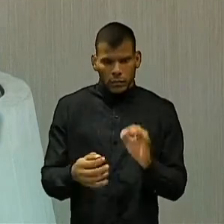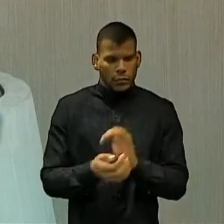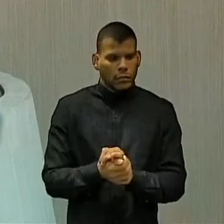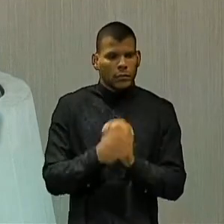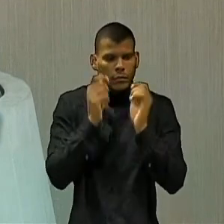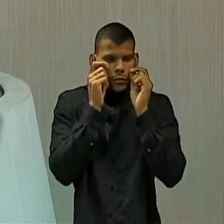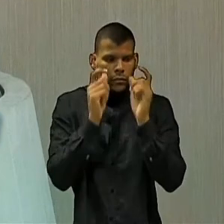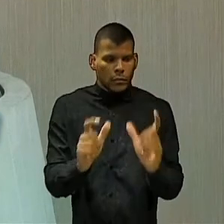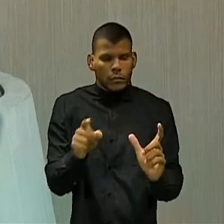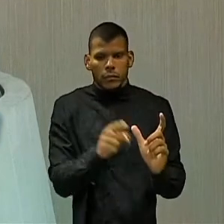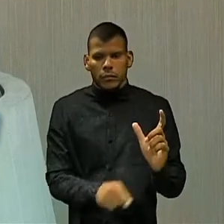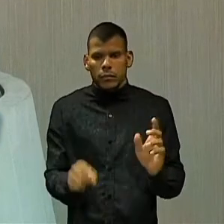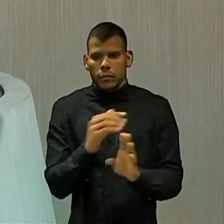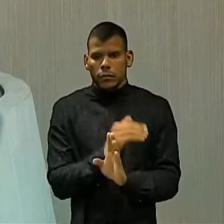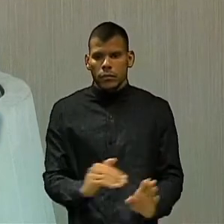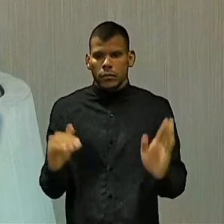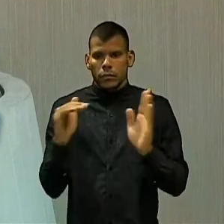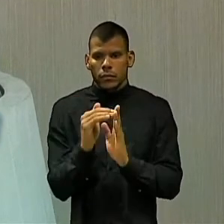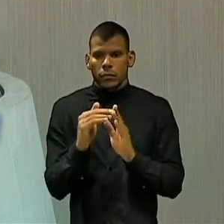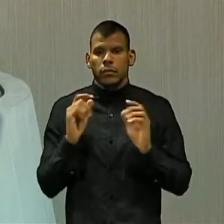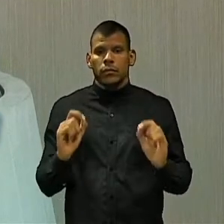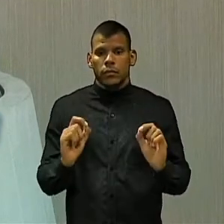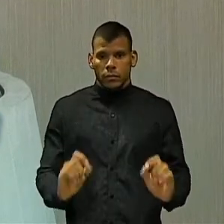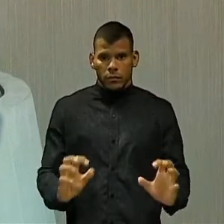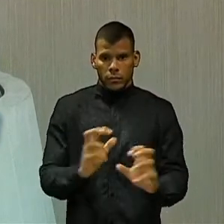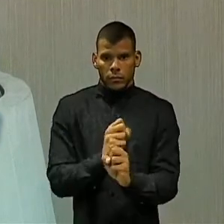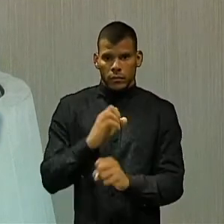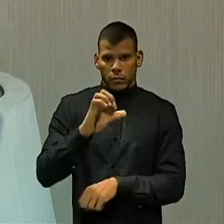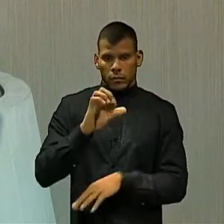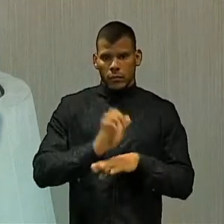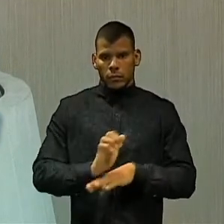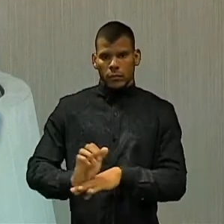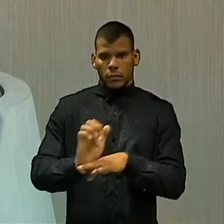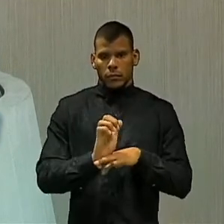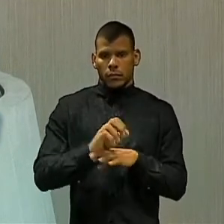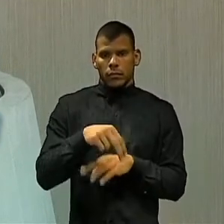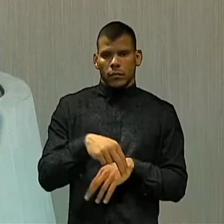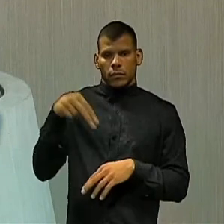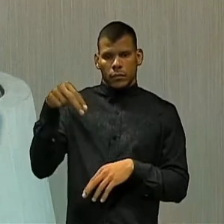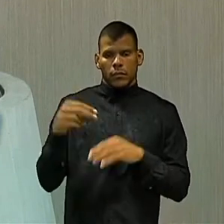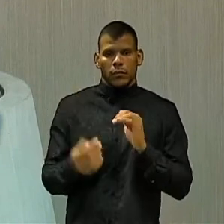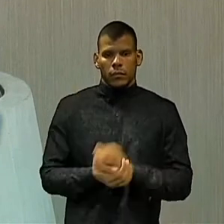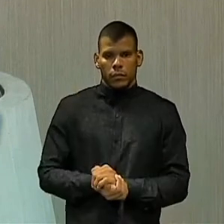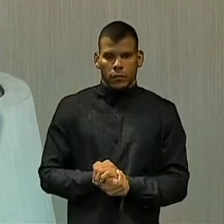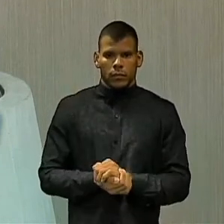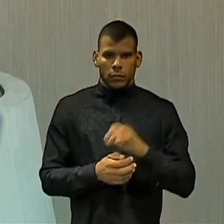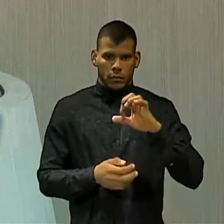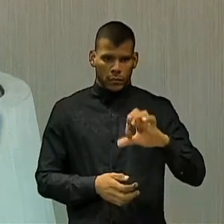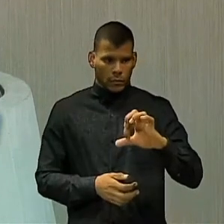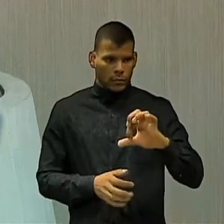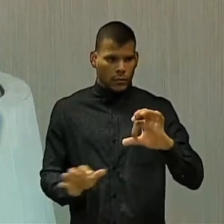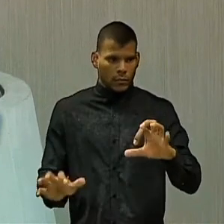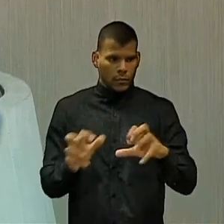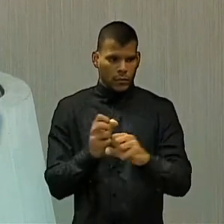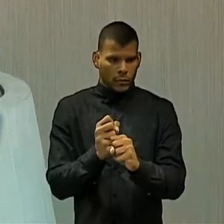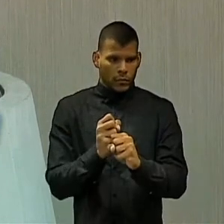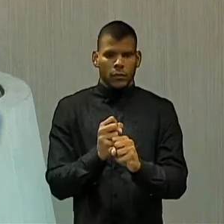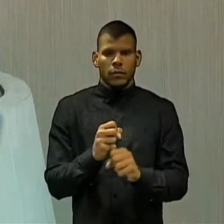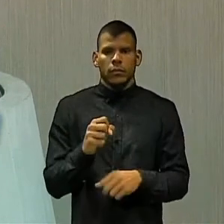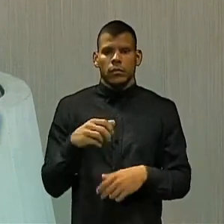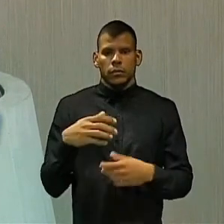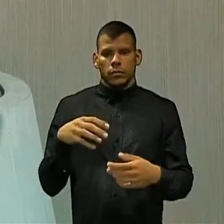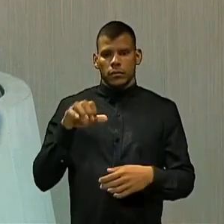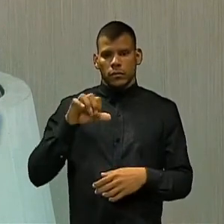Todos nós, dos nove estados do Nordeste, dos nove estados do Nordeste,